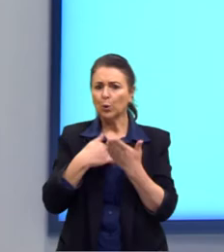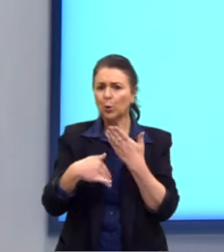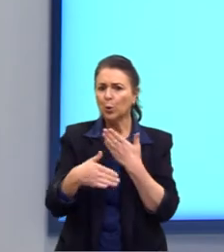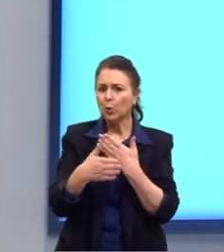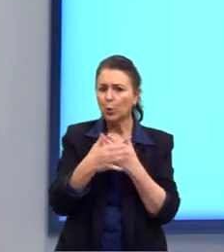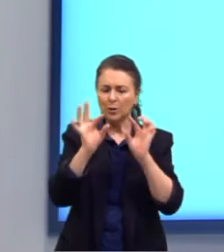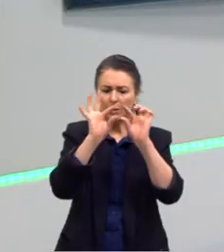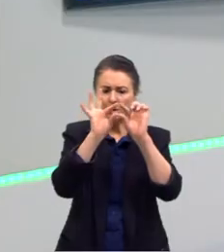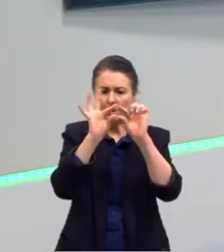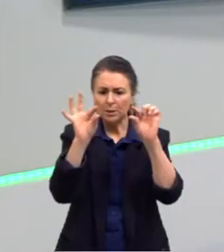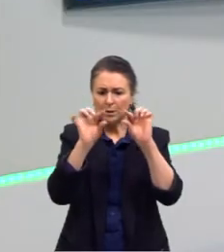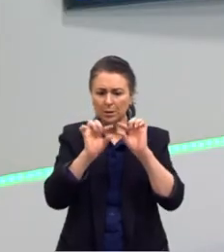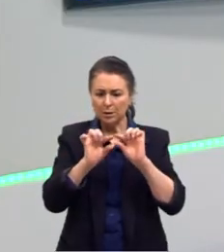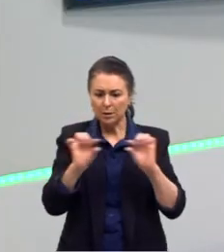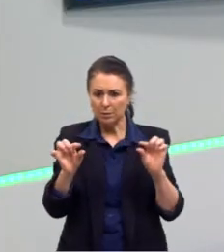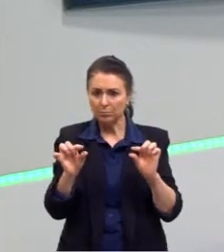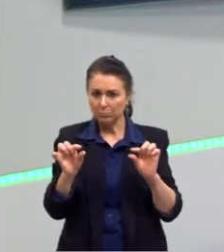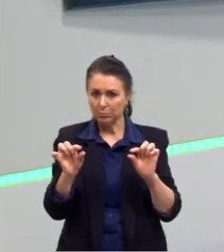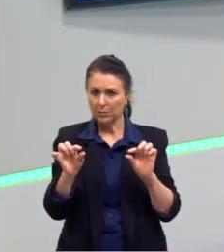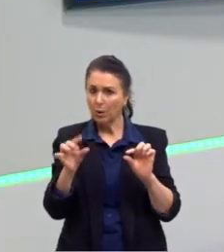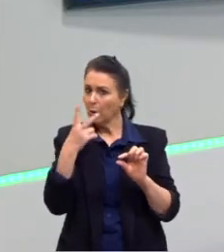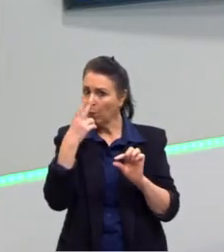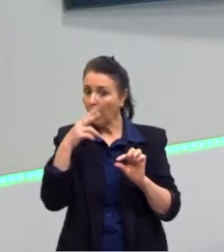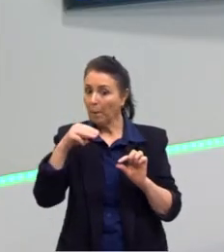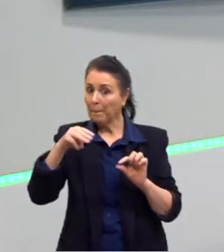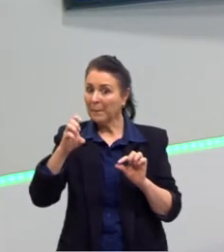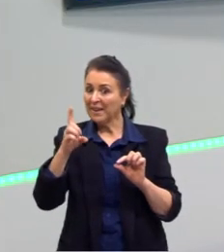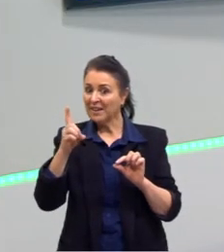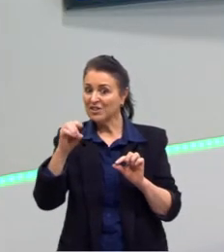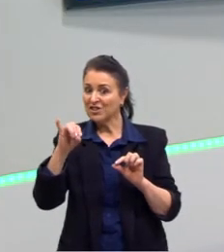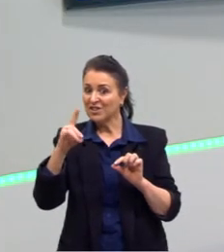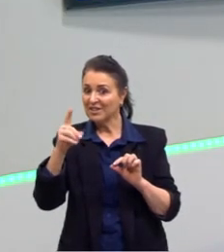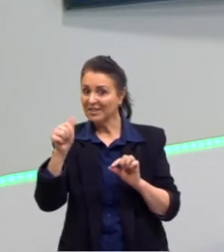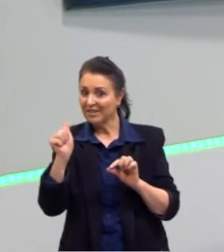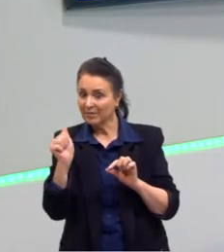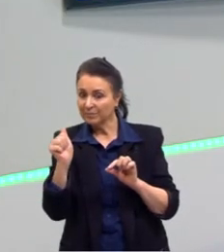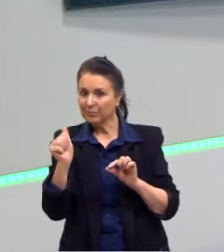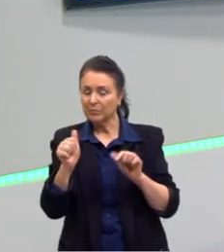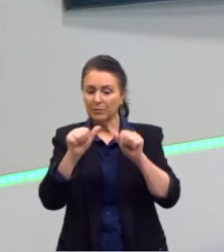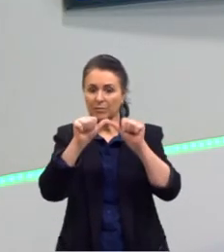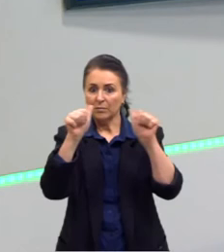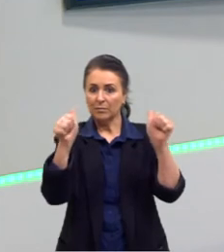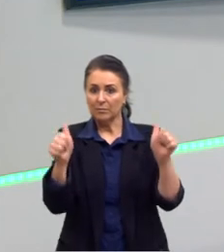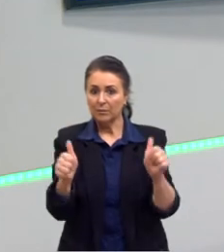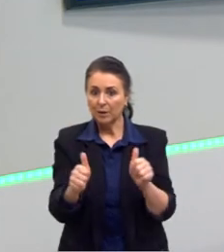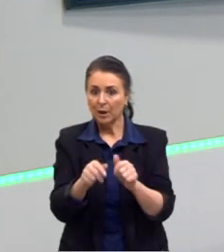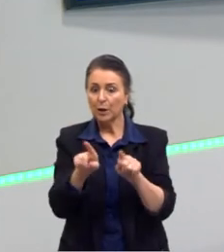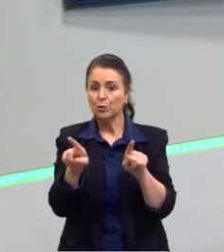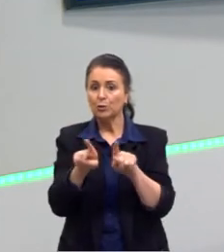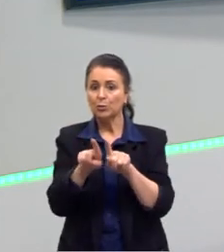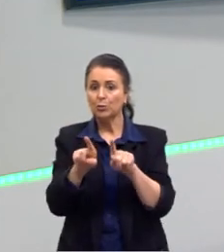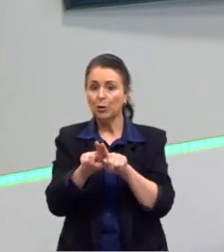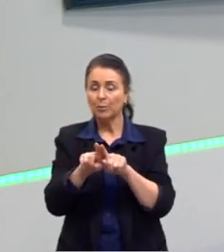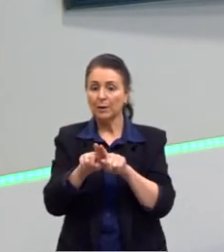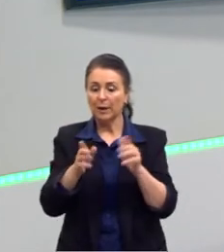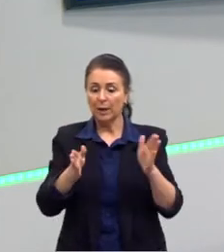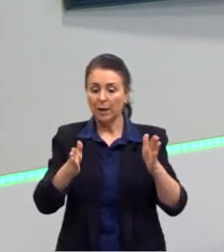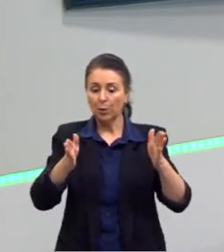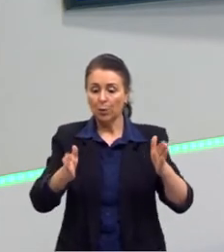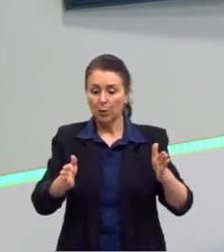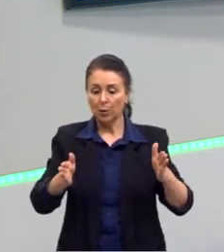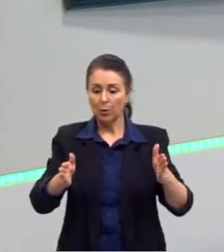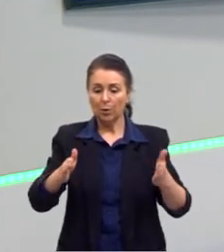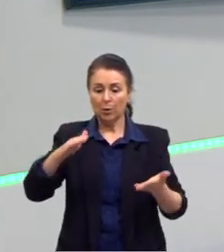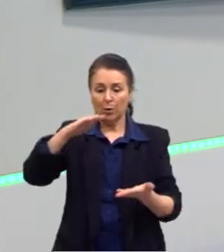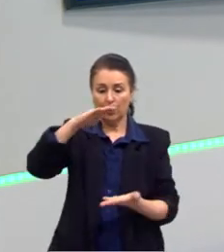hastes, então, possuem a mesma medida, essa figura formada, ela é chamada de cubo, né? Porque todas as dimensões,